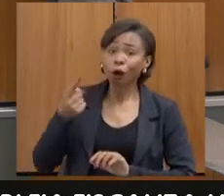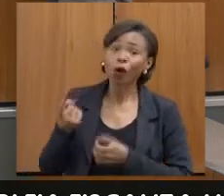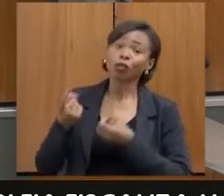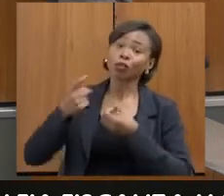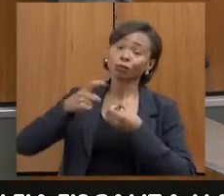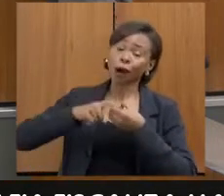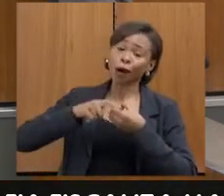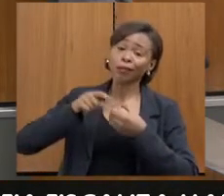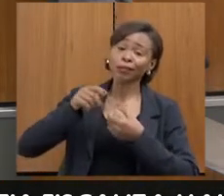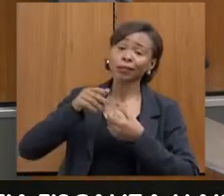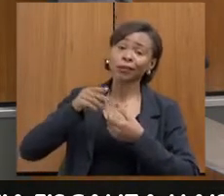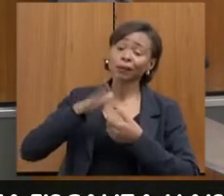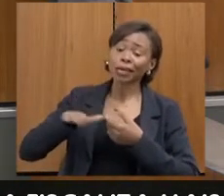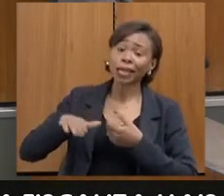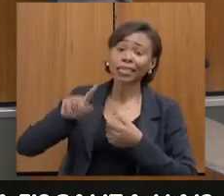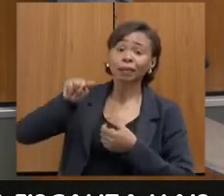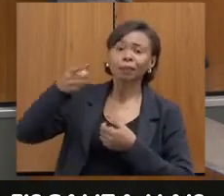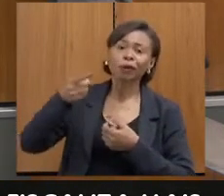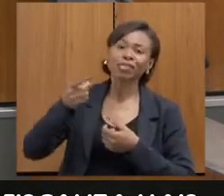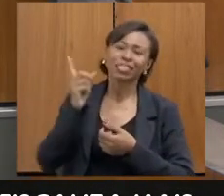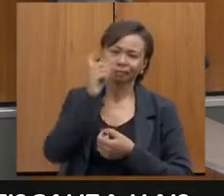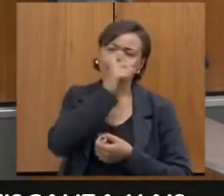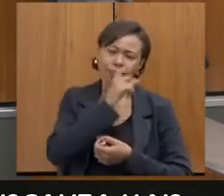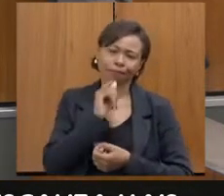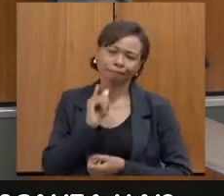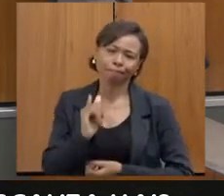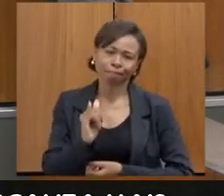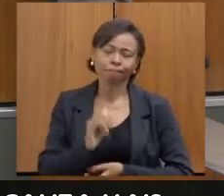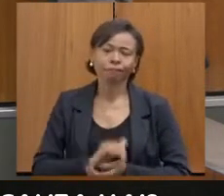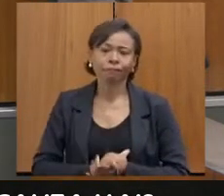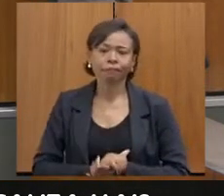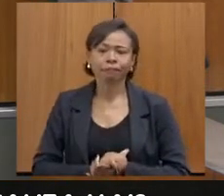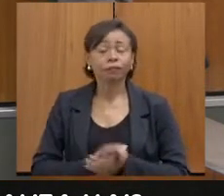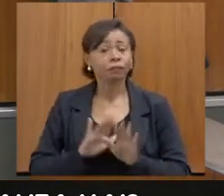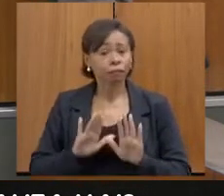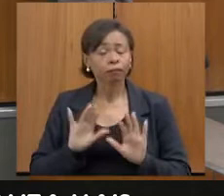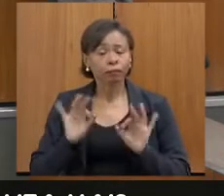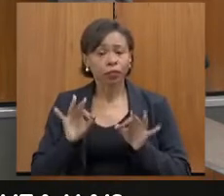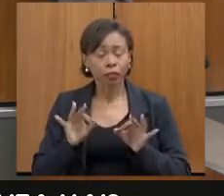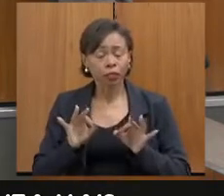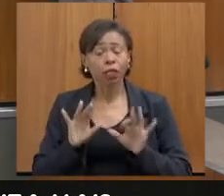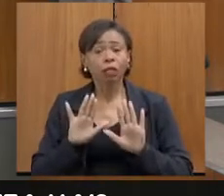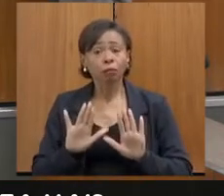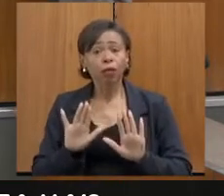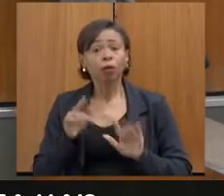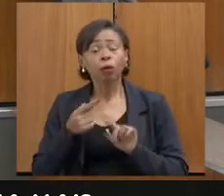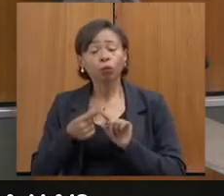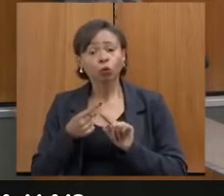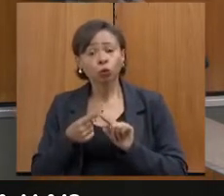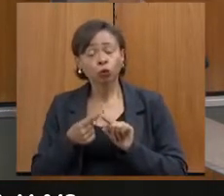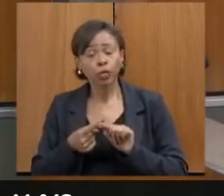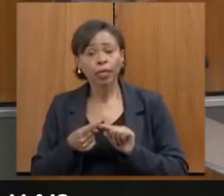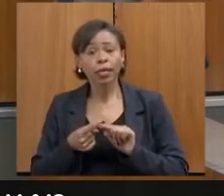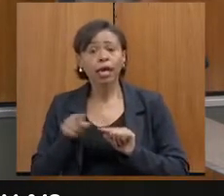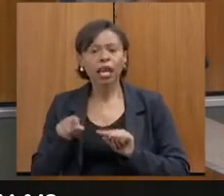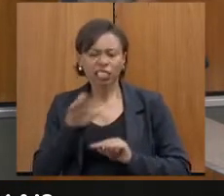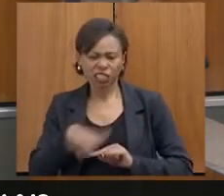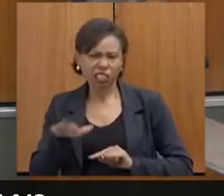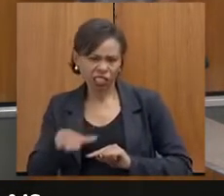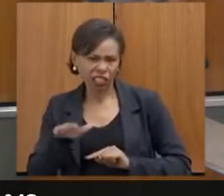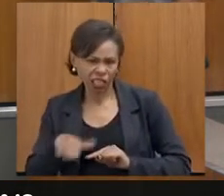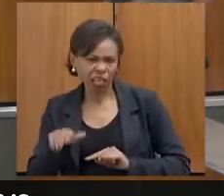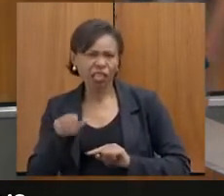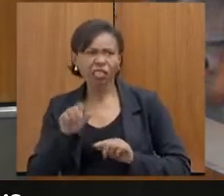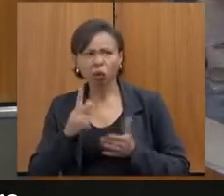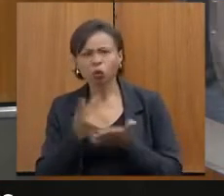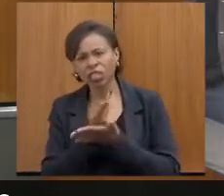-feira. Sim, sim, eu entendo. Por isso que, no momento ali, há revelação, o contexto de revelação daquela criança, às vezes, em casa, ou na